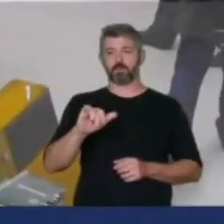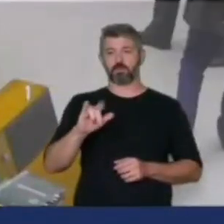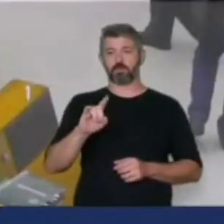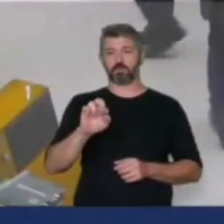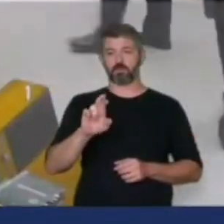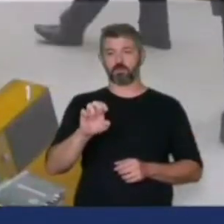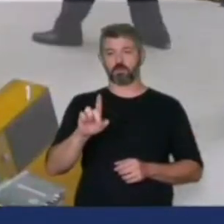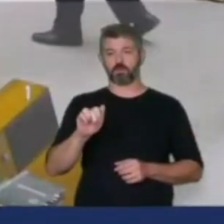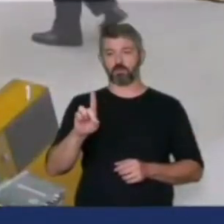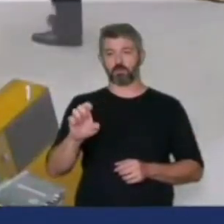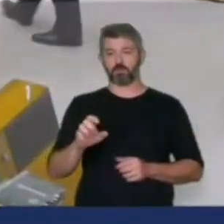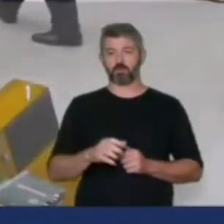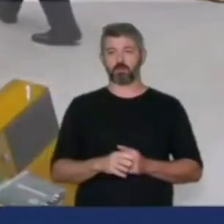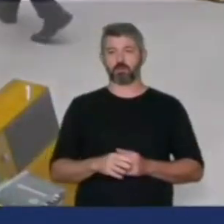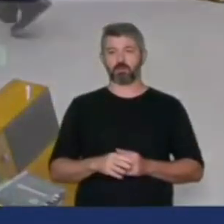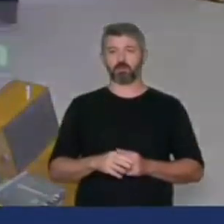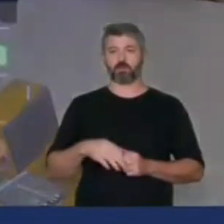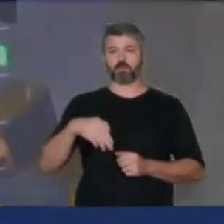Minoria.